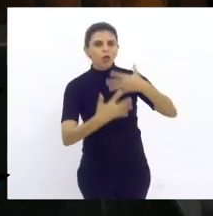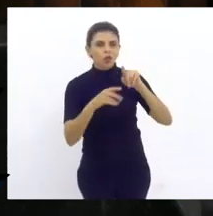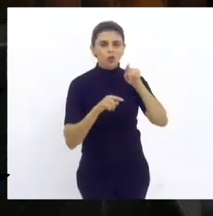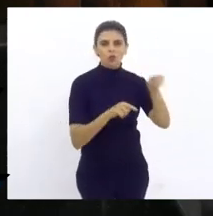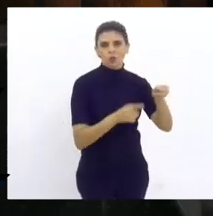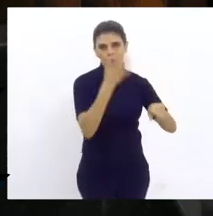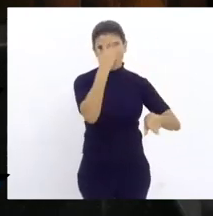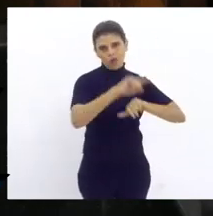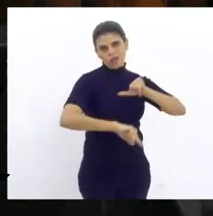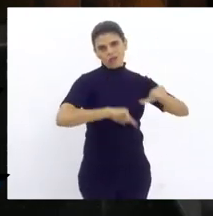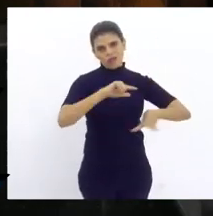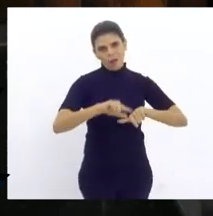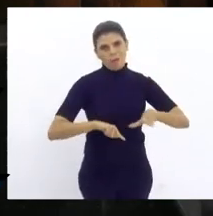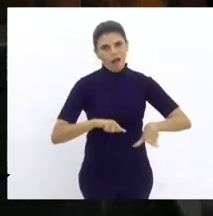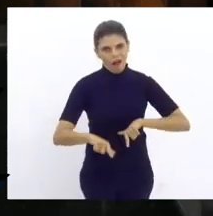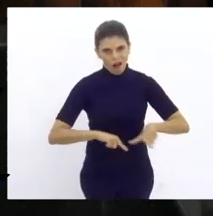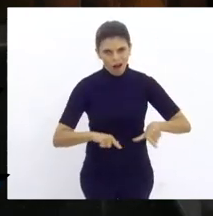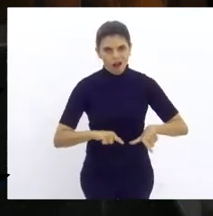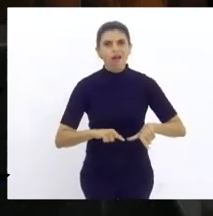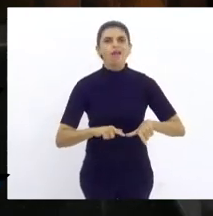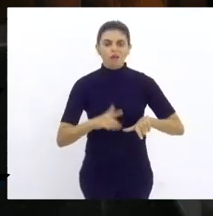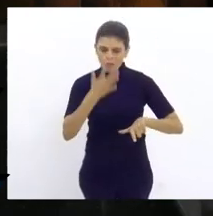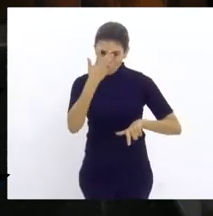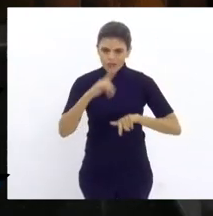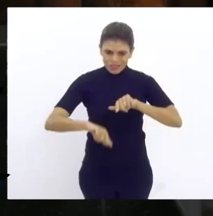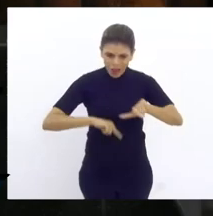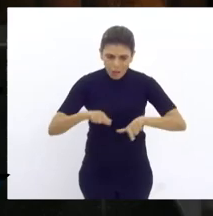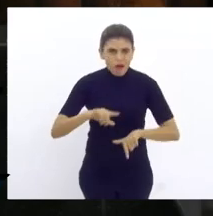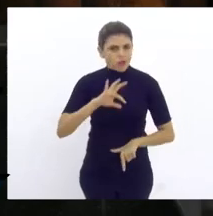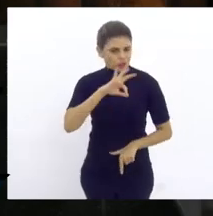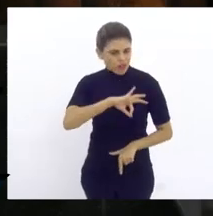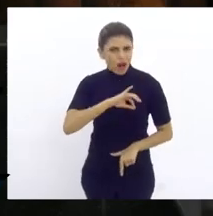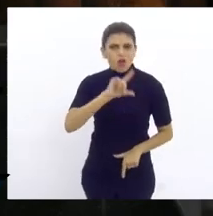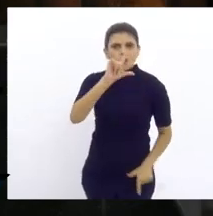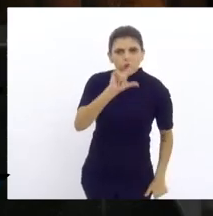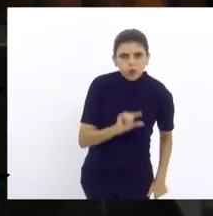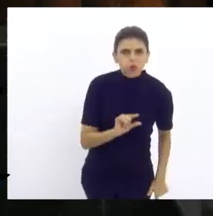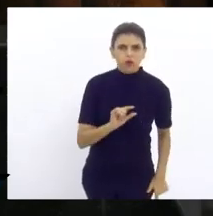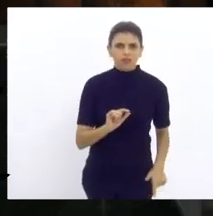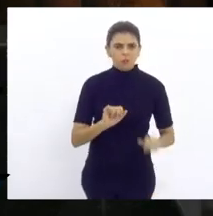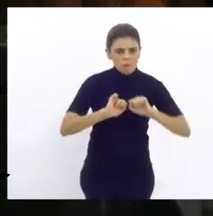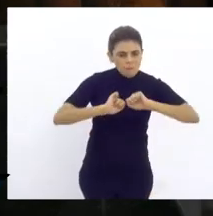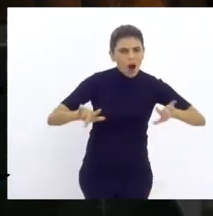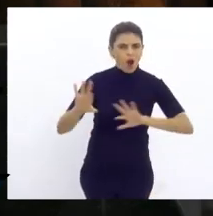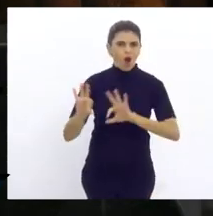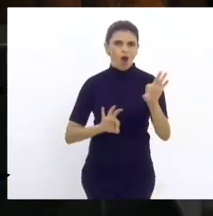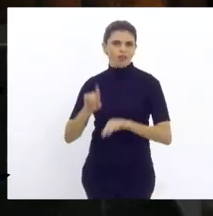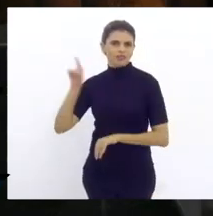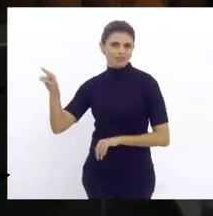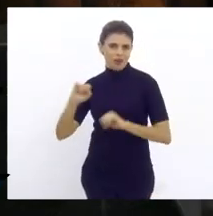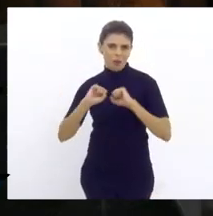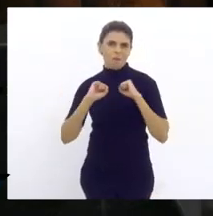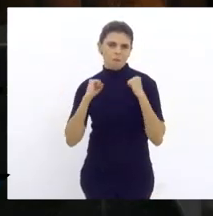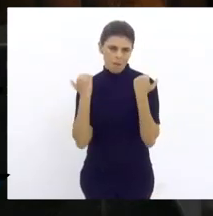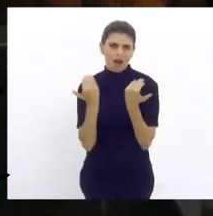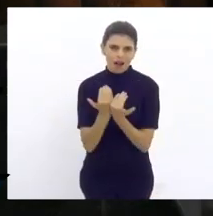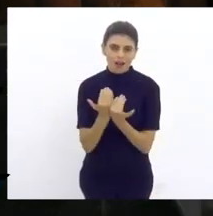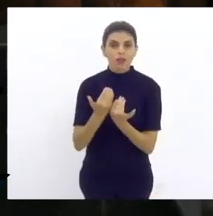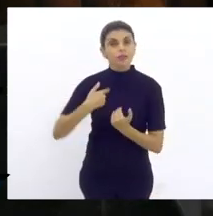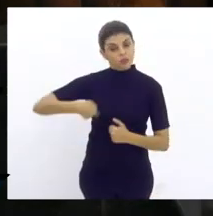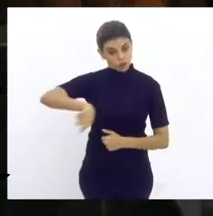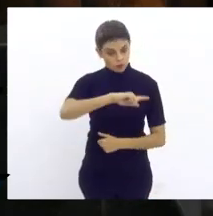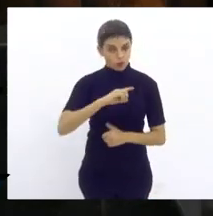trabalhador. O trabalhador não pode pagar por uma má organização. Então a nossa missão aqui, a nossa função aqui é